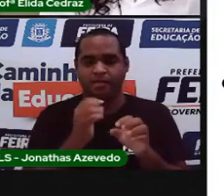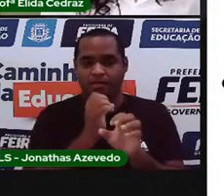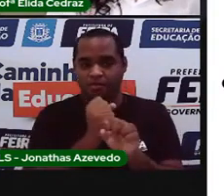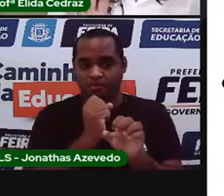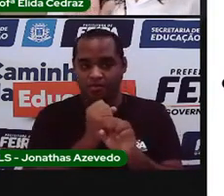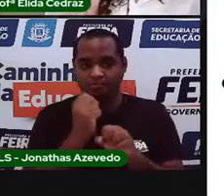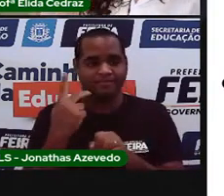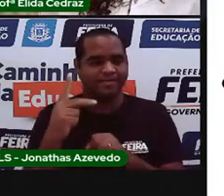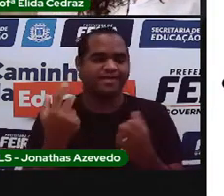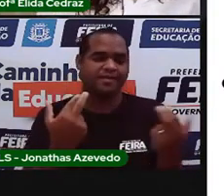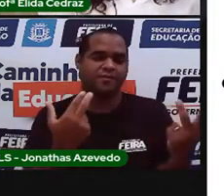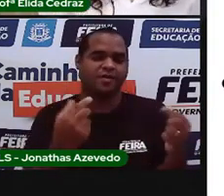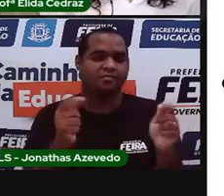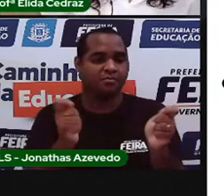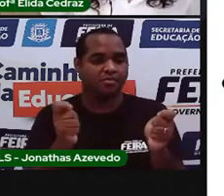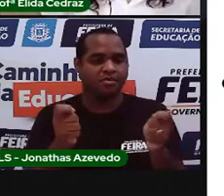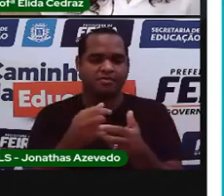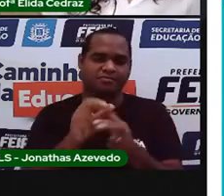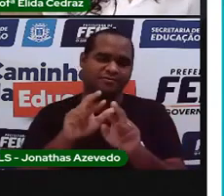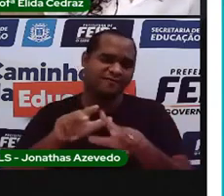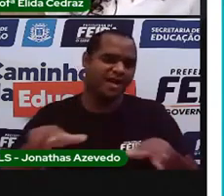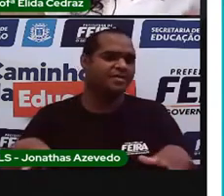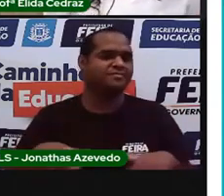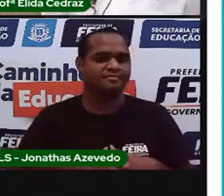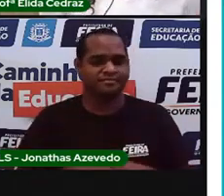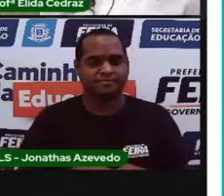caber em recipientes de várias formas.